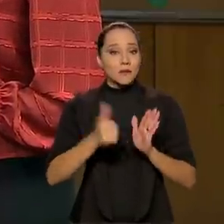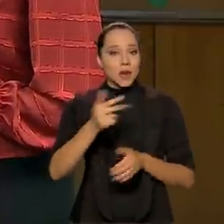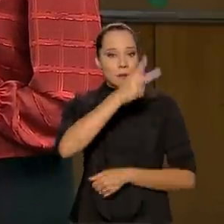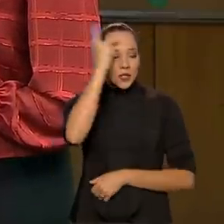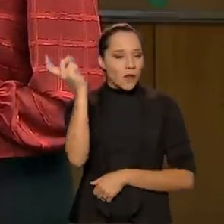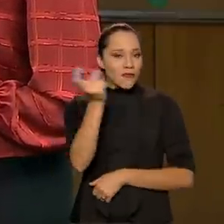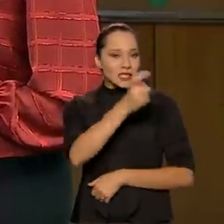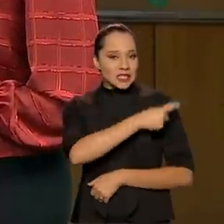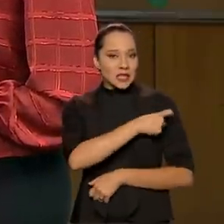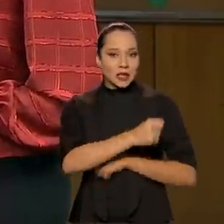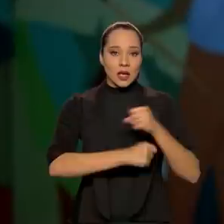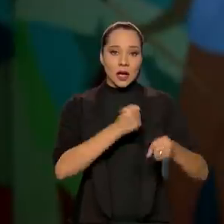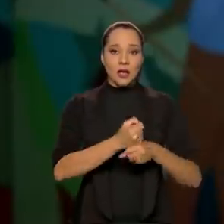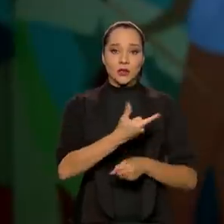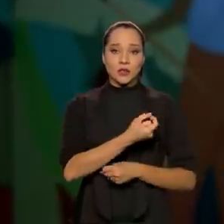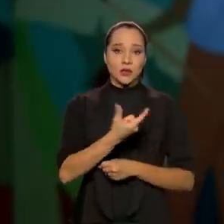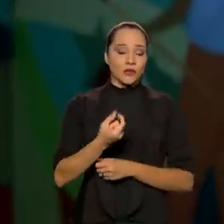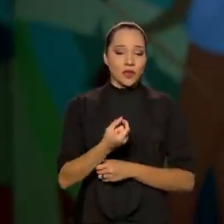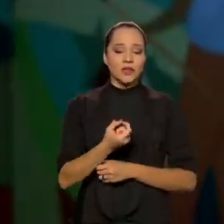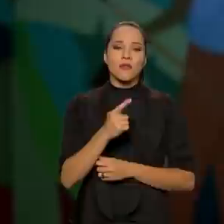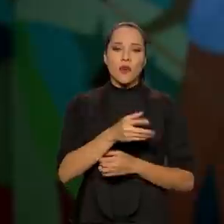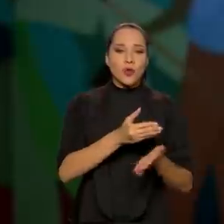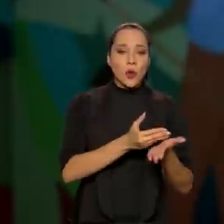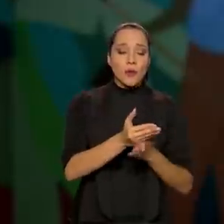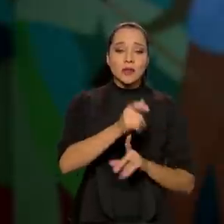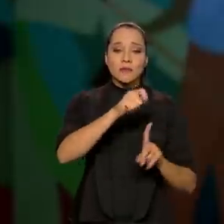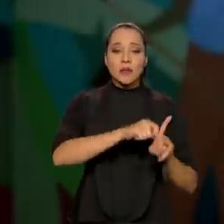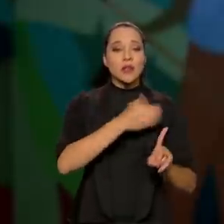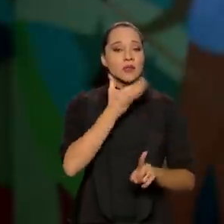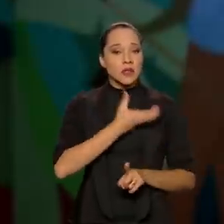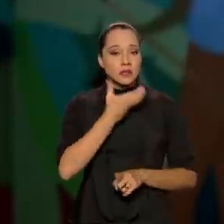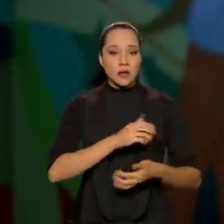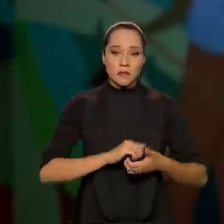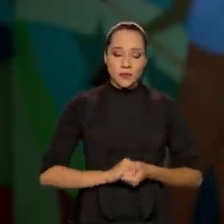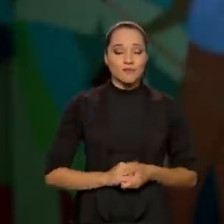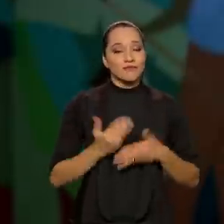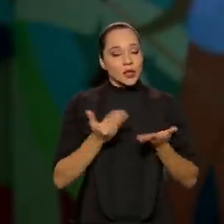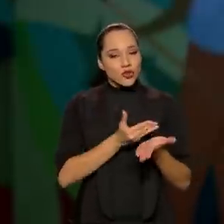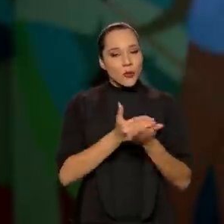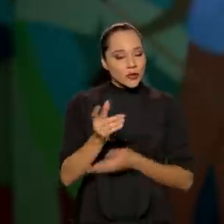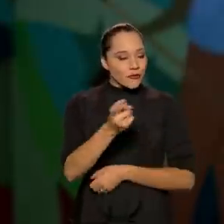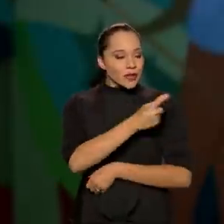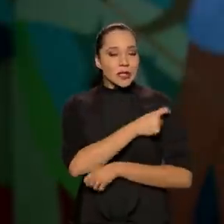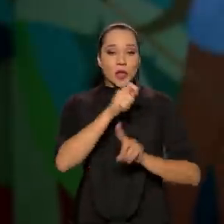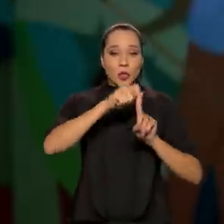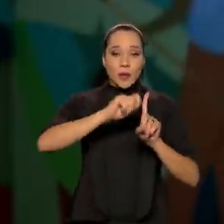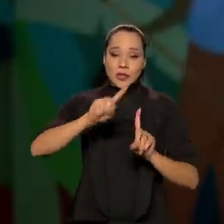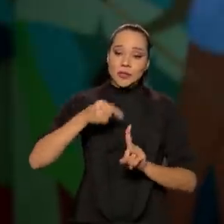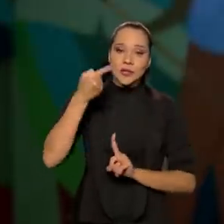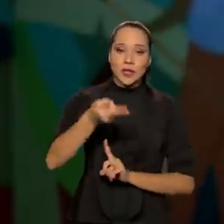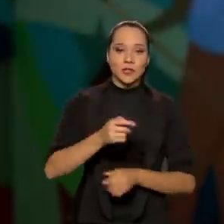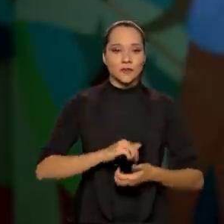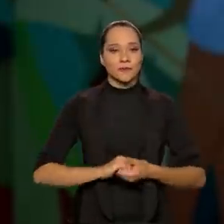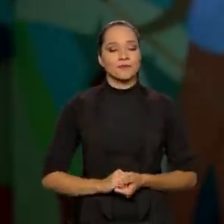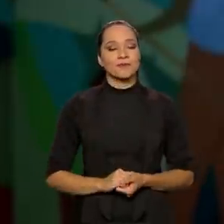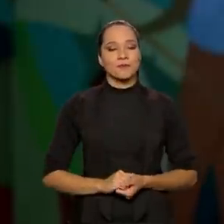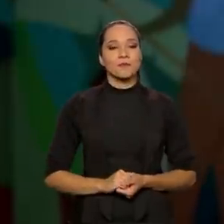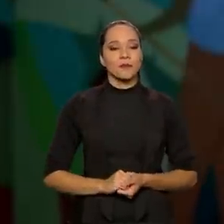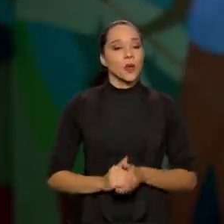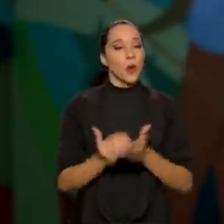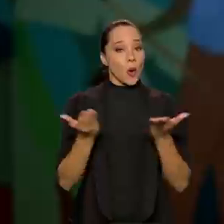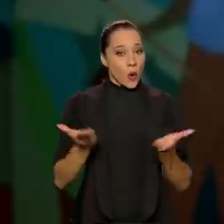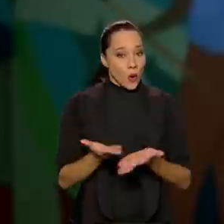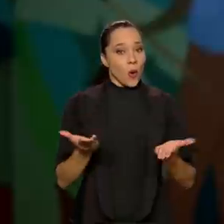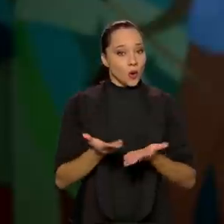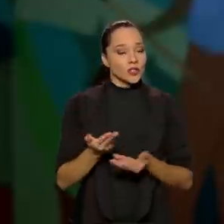vacinada em 2020 foi no início de dezembro, e nós começamos a vacinar no mês seguinte. Hoje